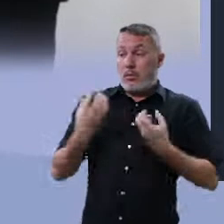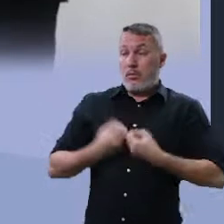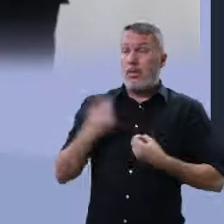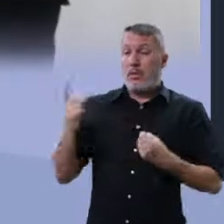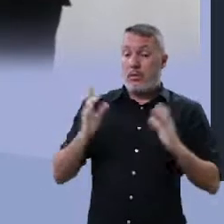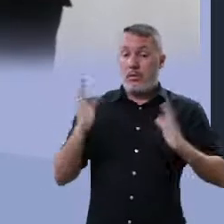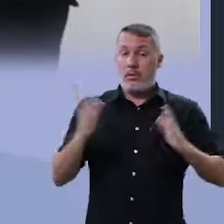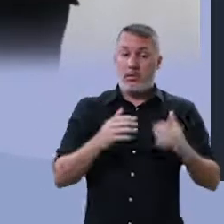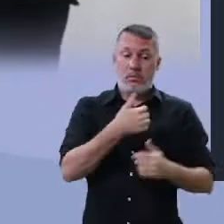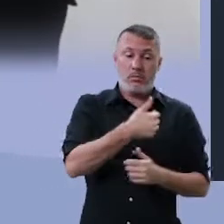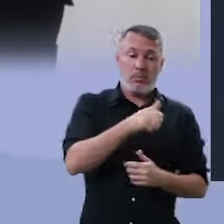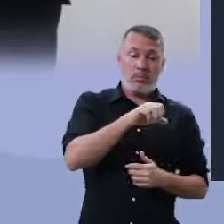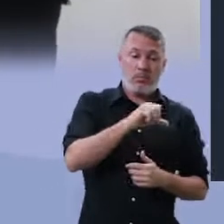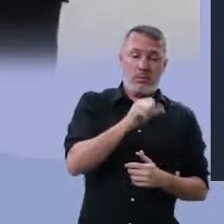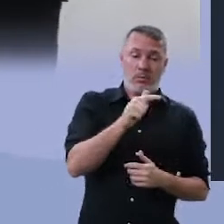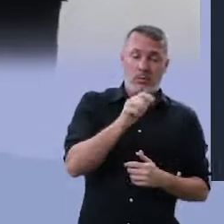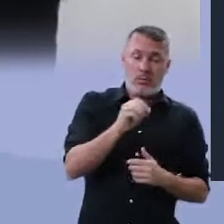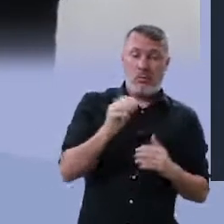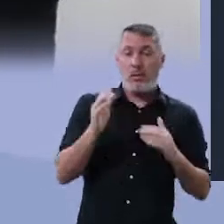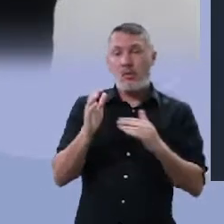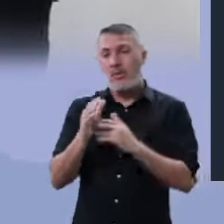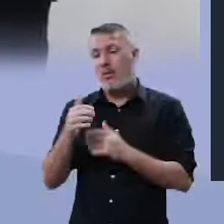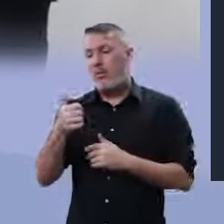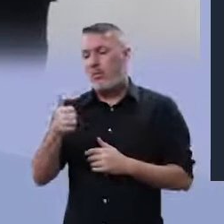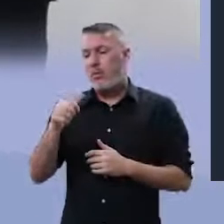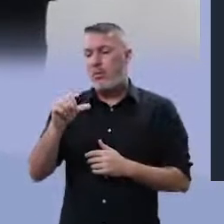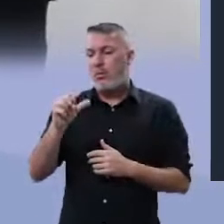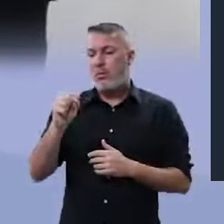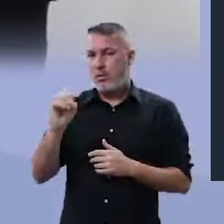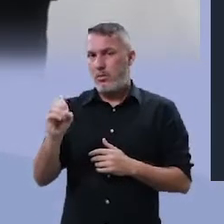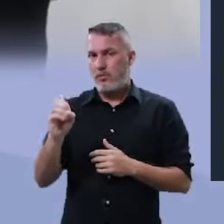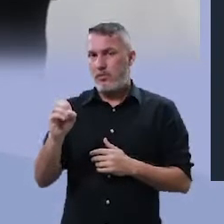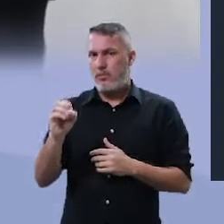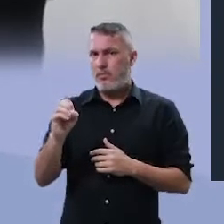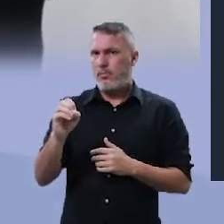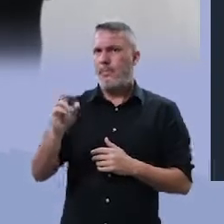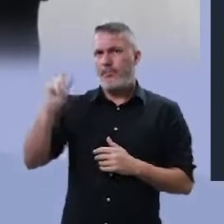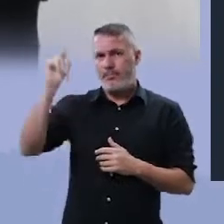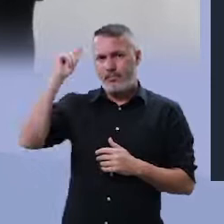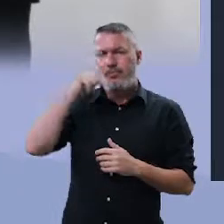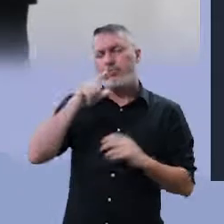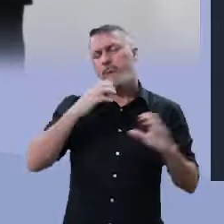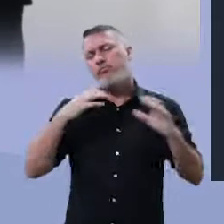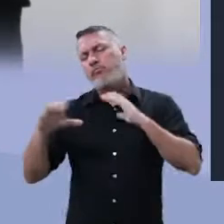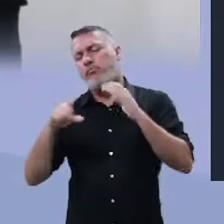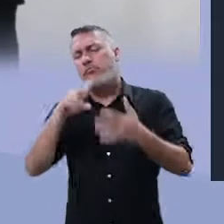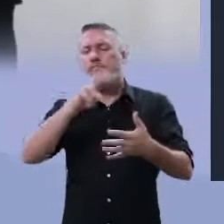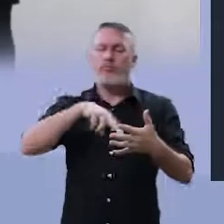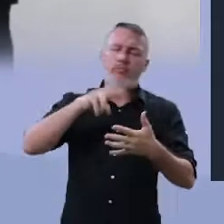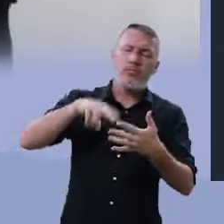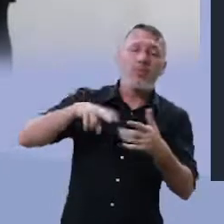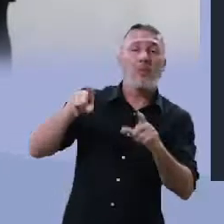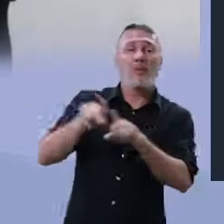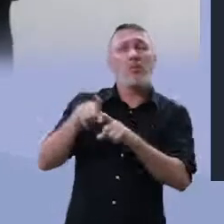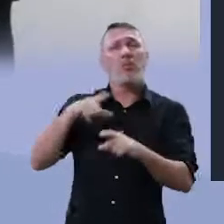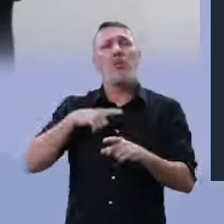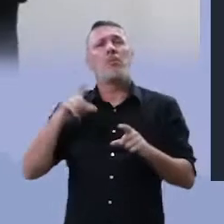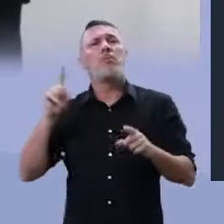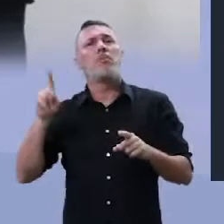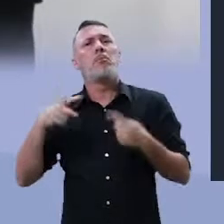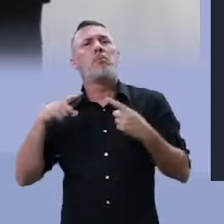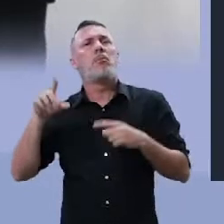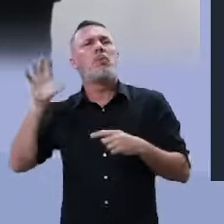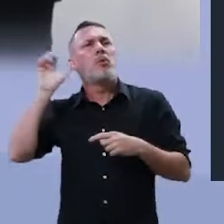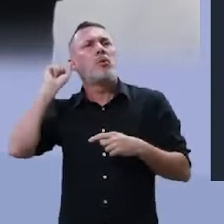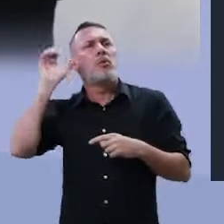70 até meados da década de 80 do século passado. Ao ouvir essa canção, convido você a ouvi-la num outro